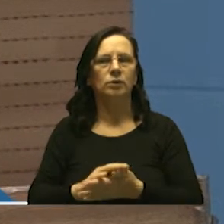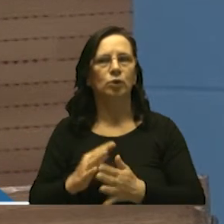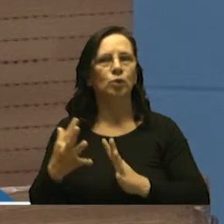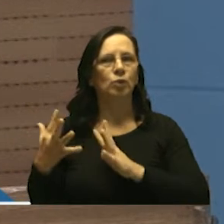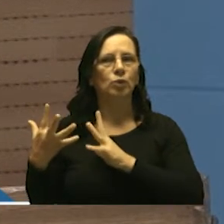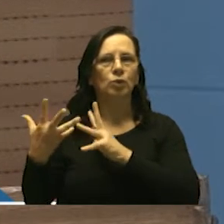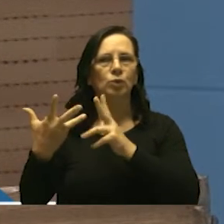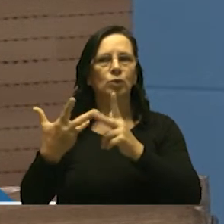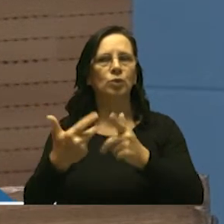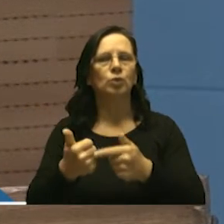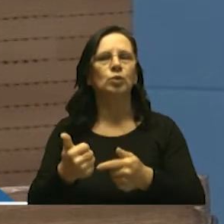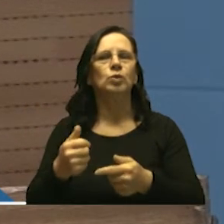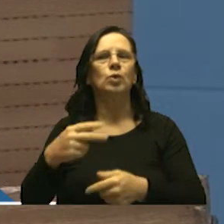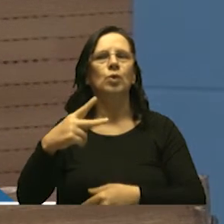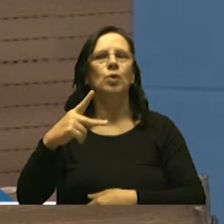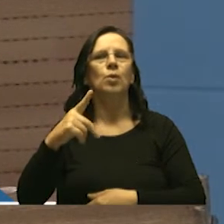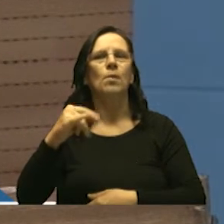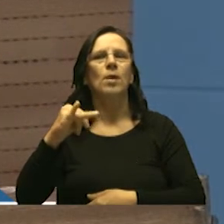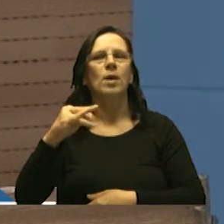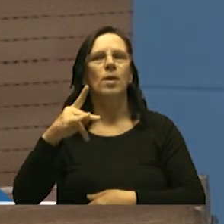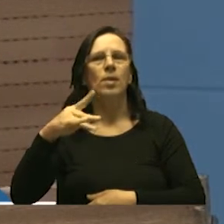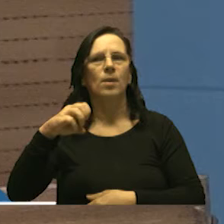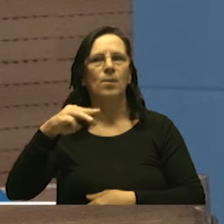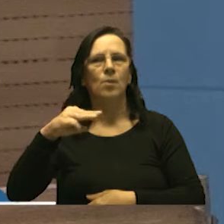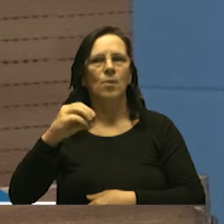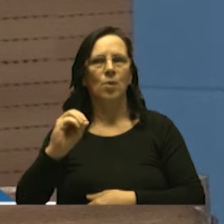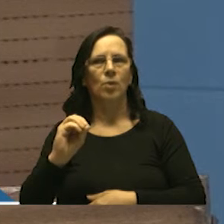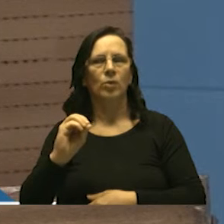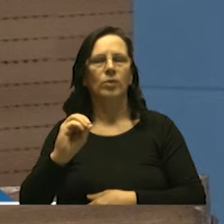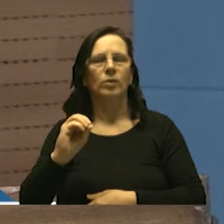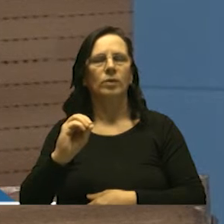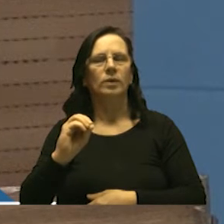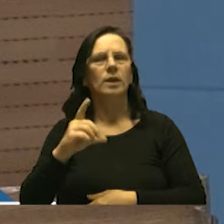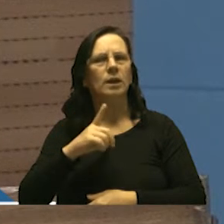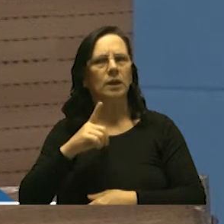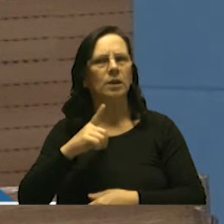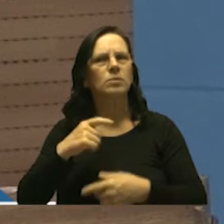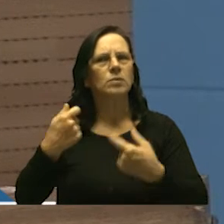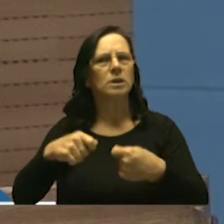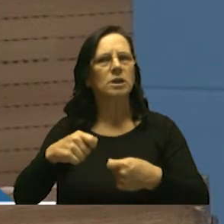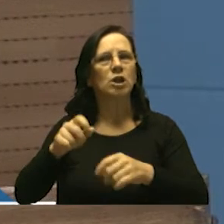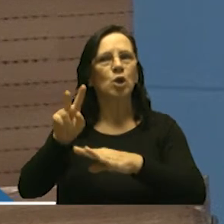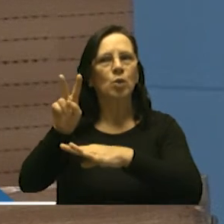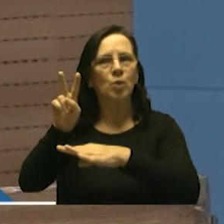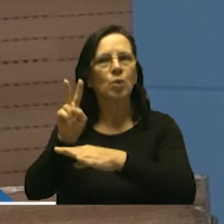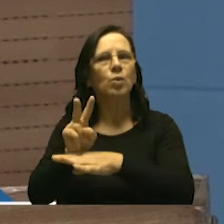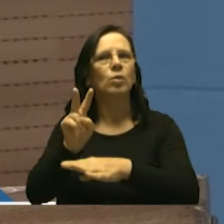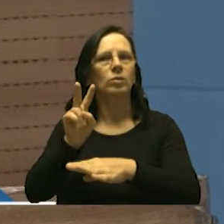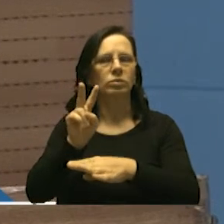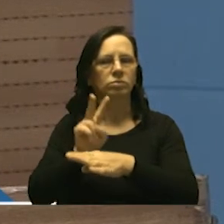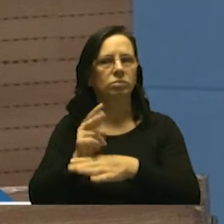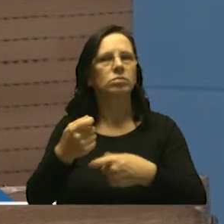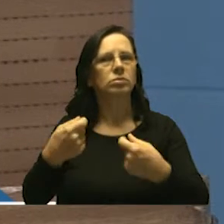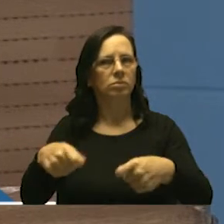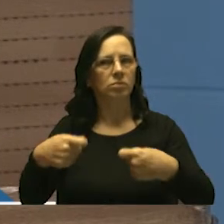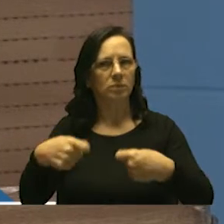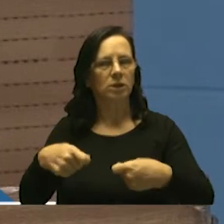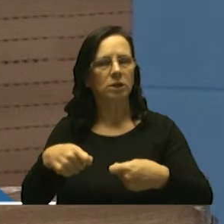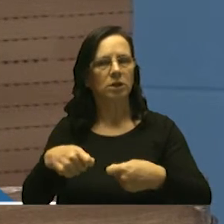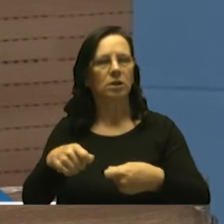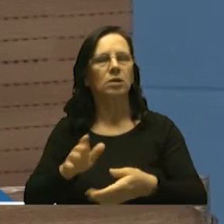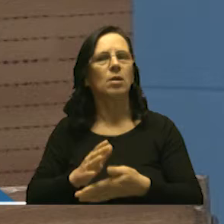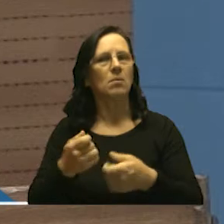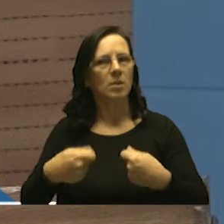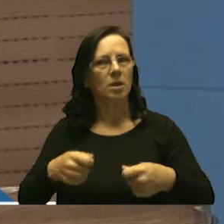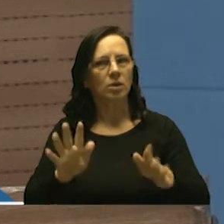o nome já diz, tem que ser zelado, tem que ser honrado, tem que ser beneficiado, tem que